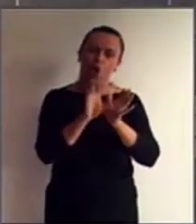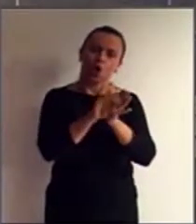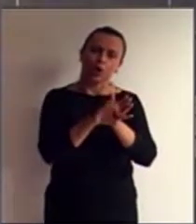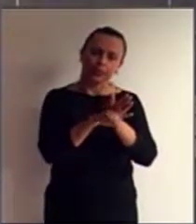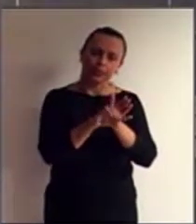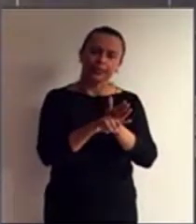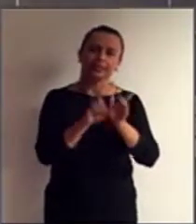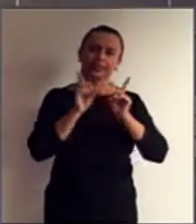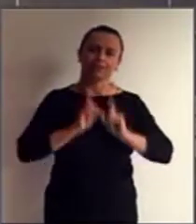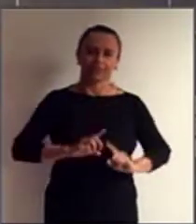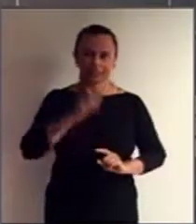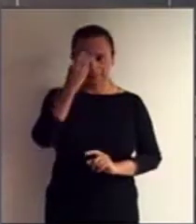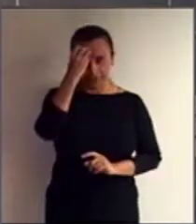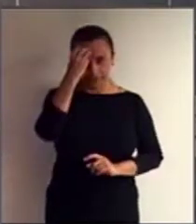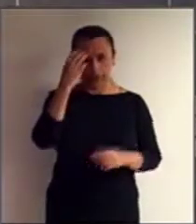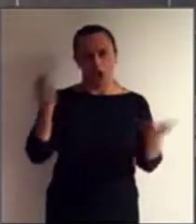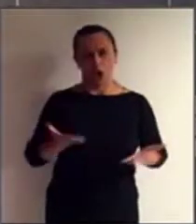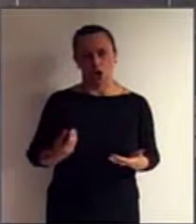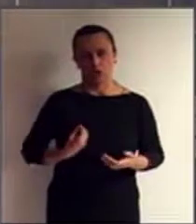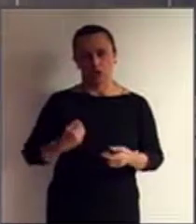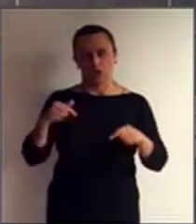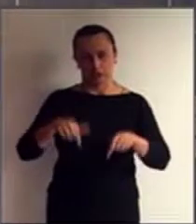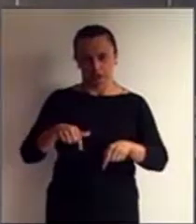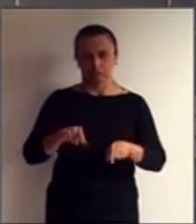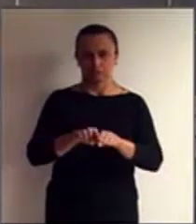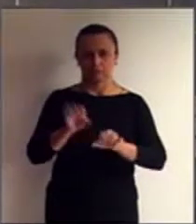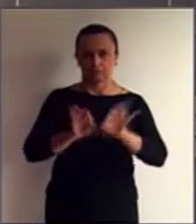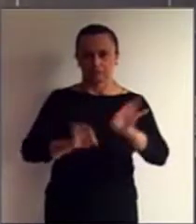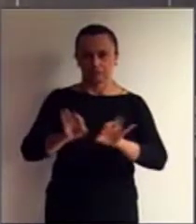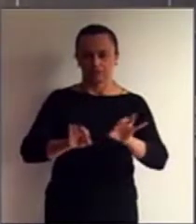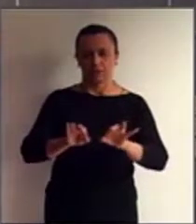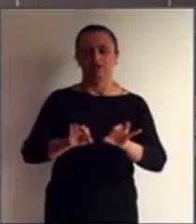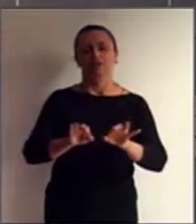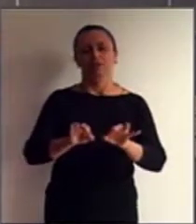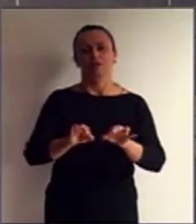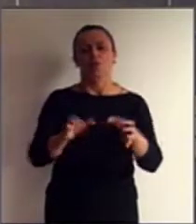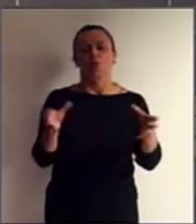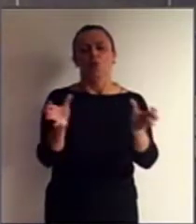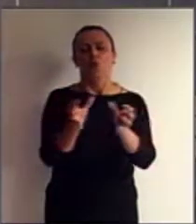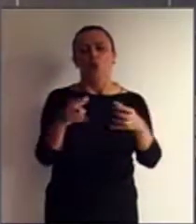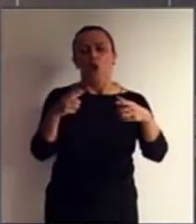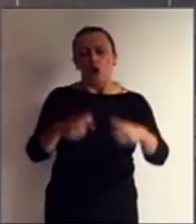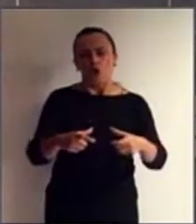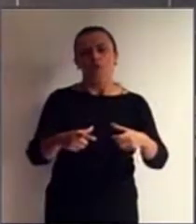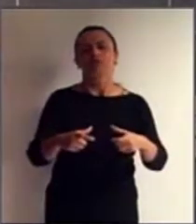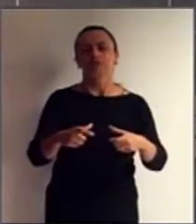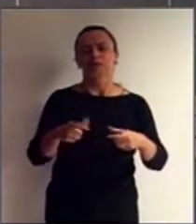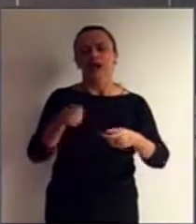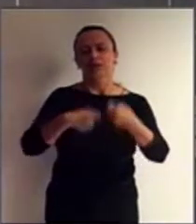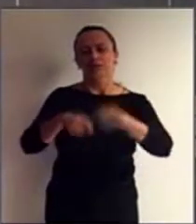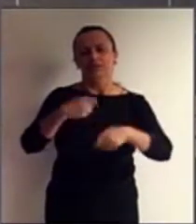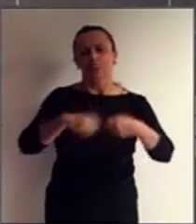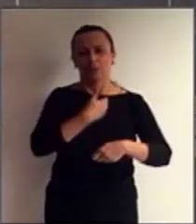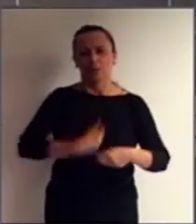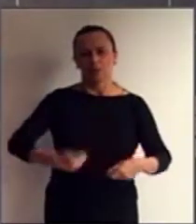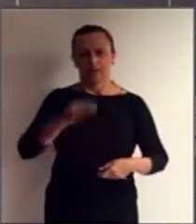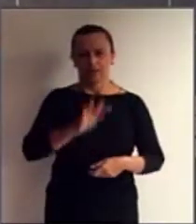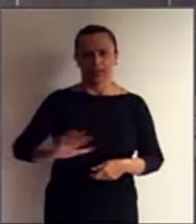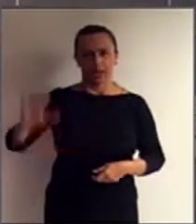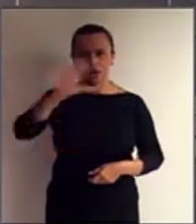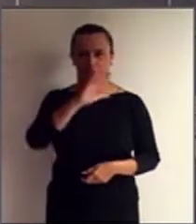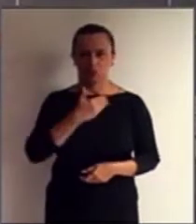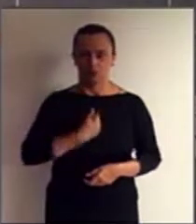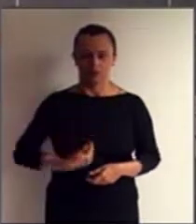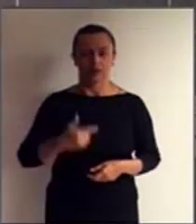é nessa fase que se encontram os órgãos da Administração Pública Federal, buscando, primeiro,